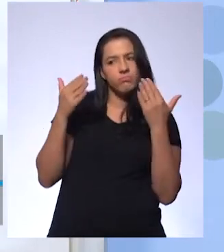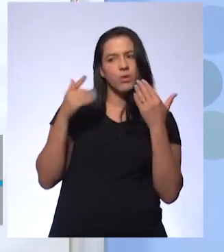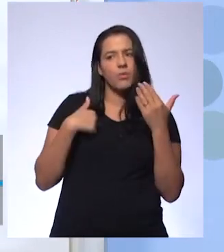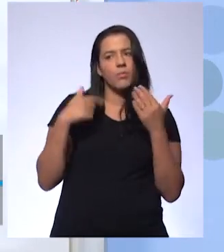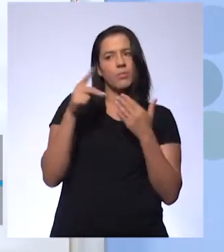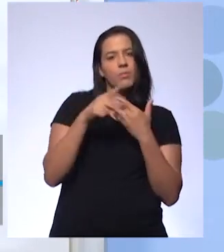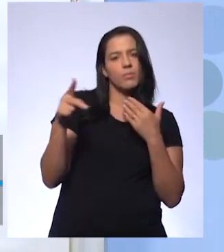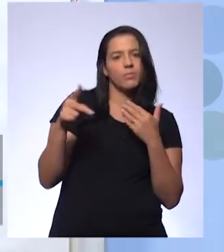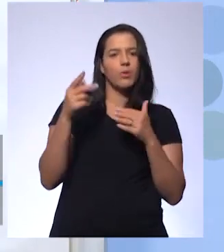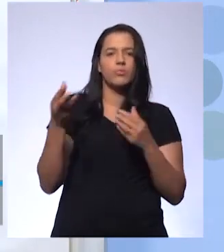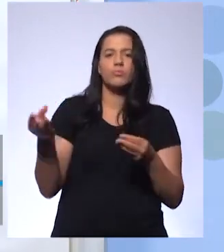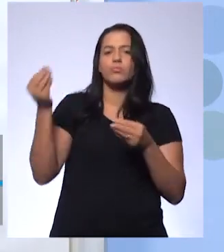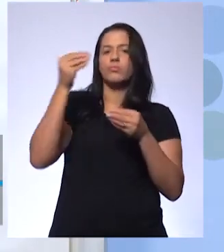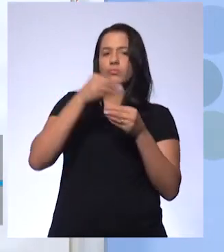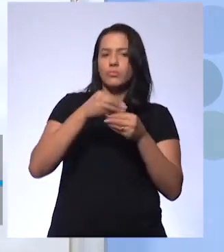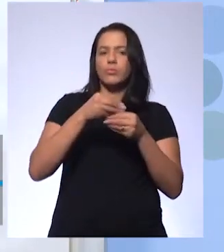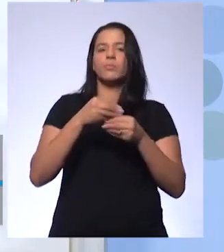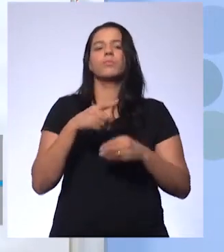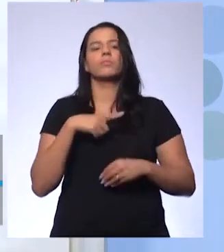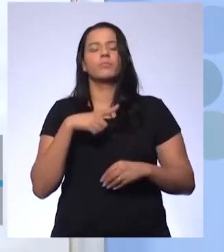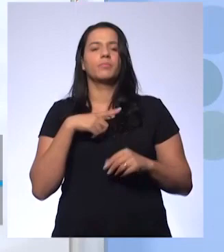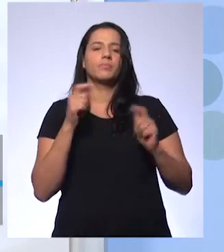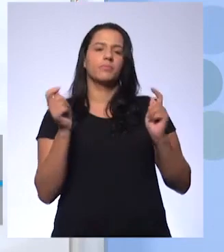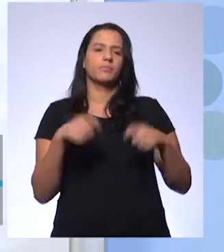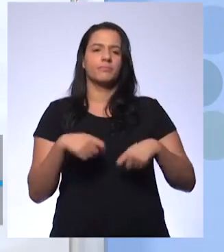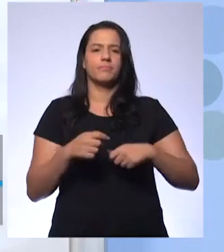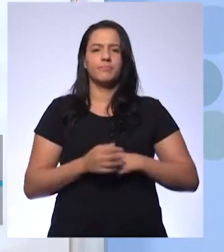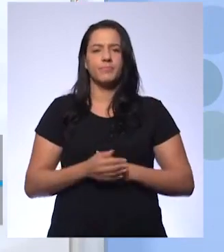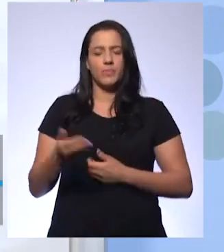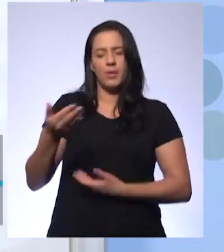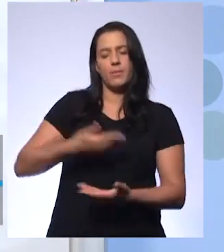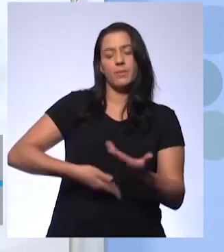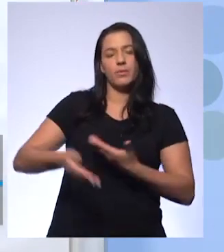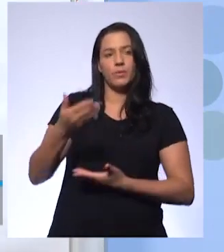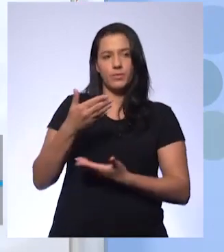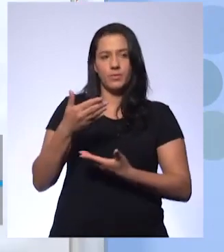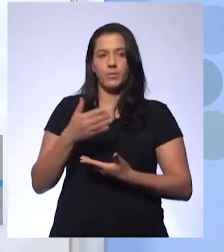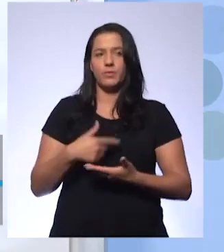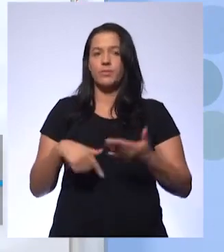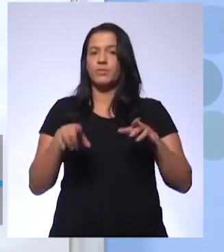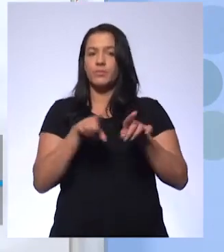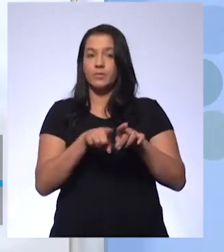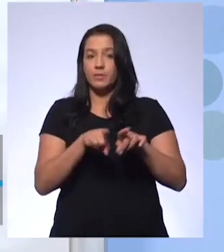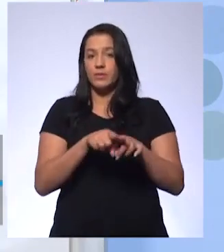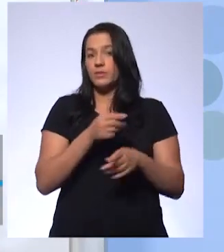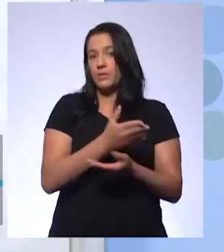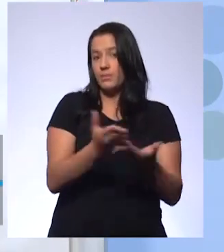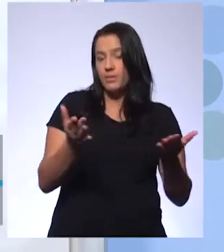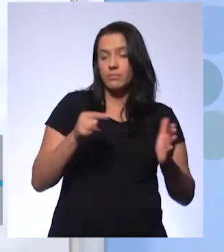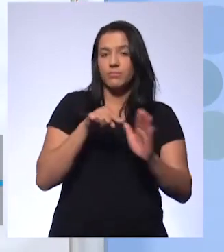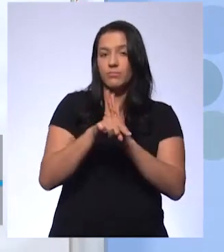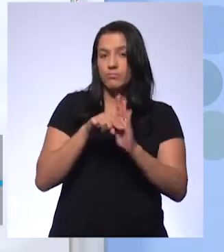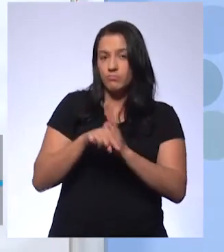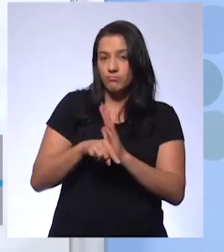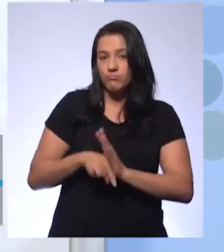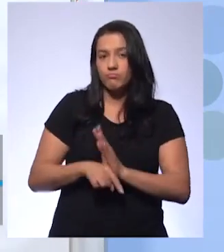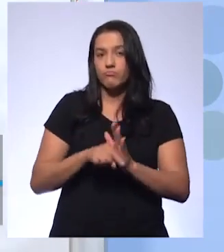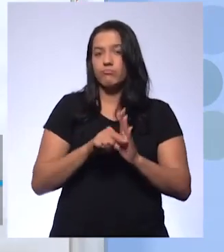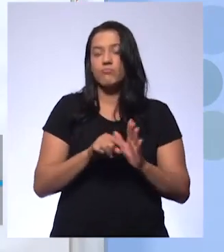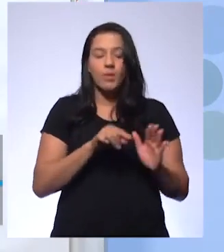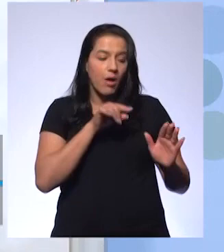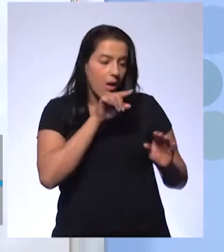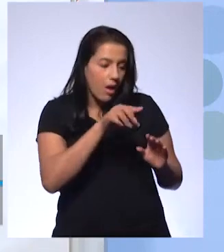professor, a aula do seu professor pode complementar a minha. E essa é ideia. Vocês podem buscar informação e complementar nossas informações,